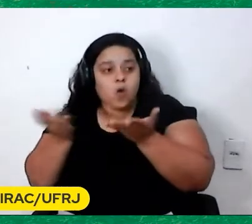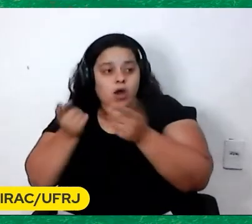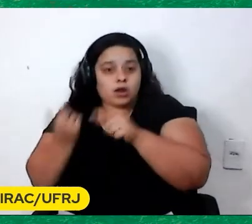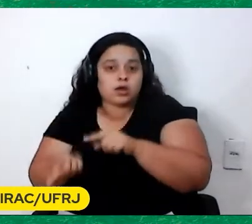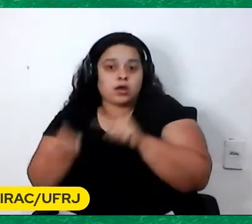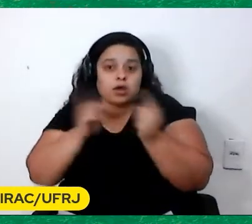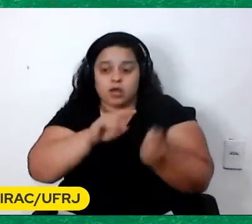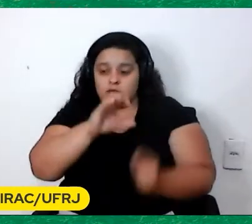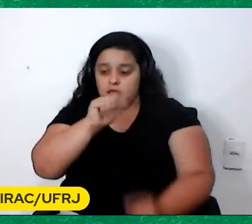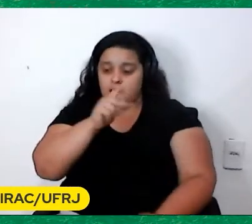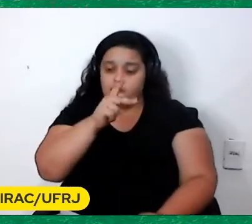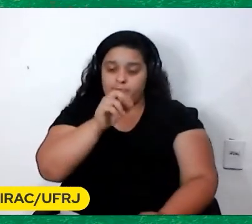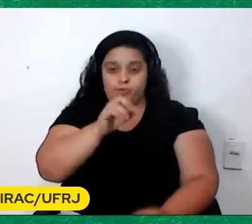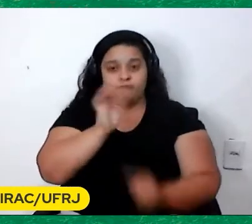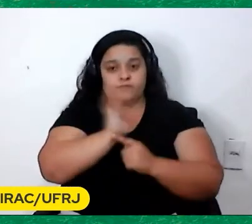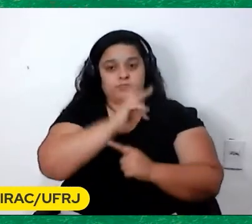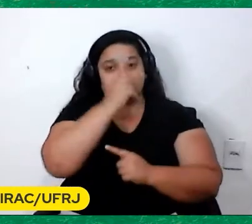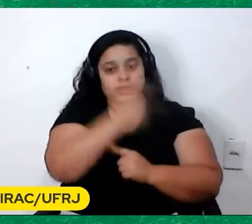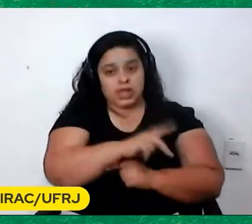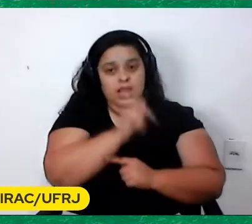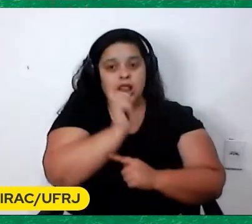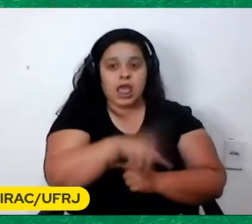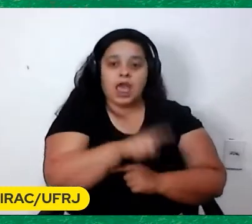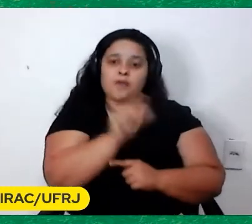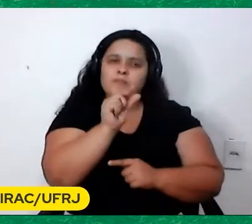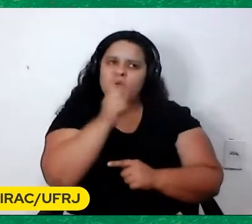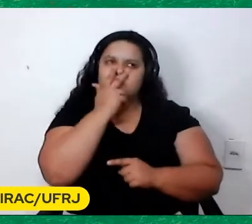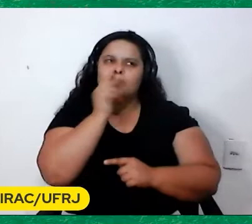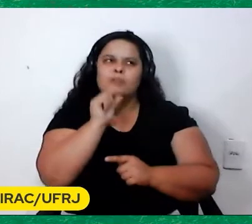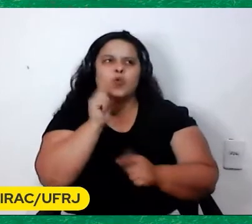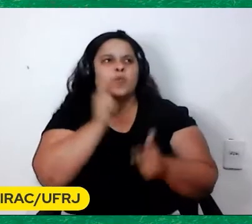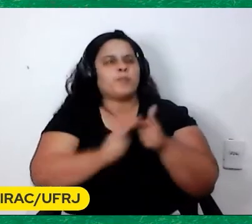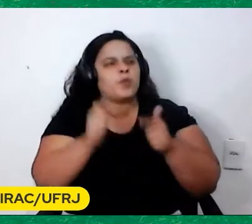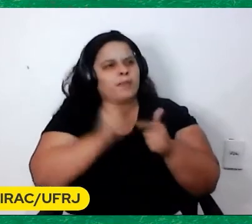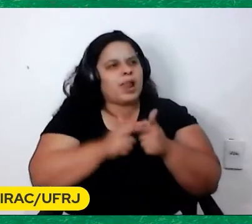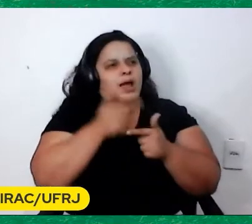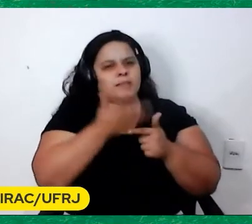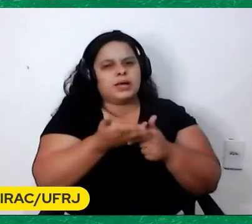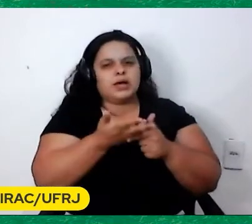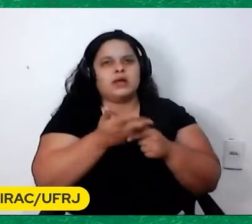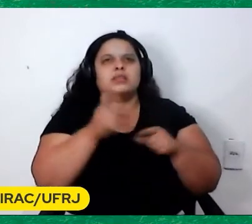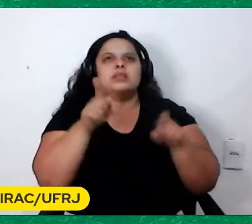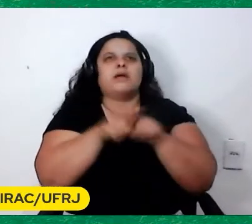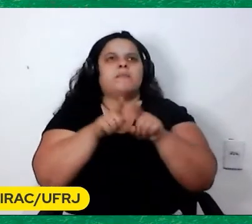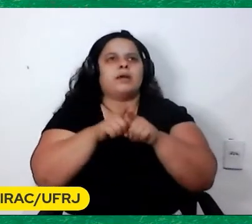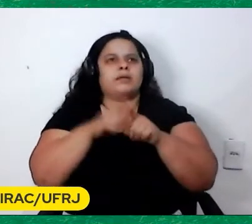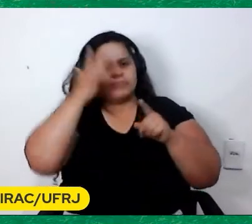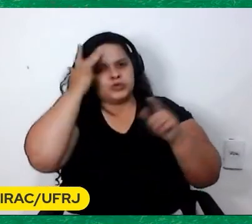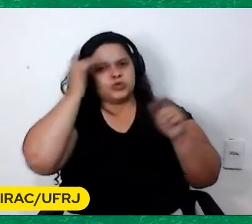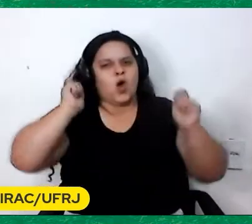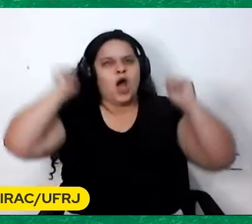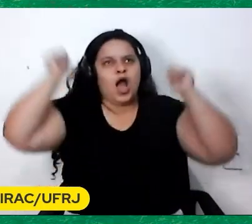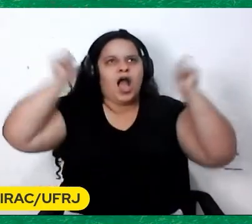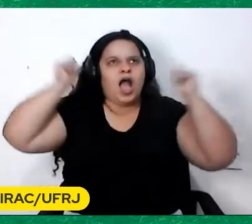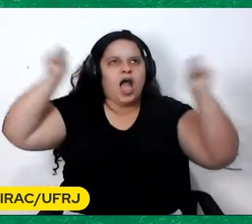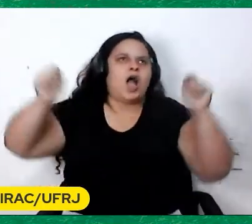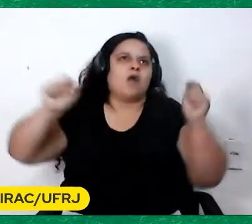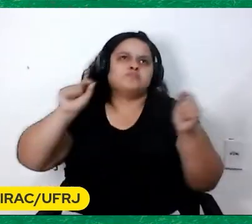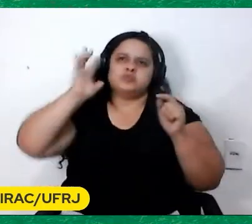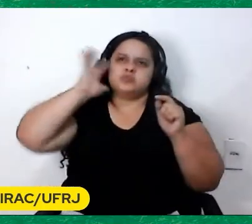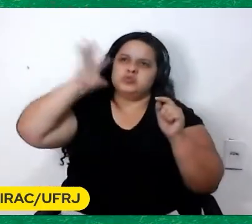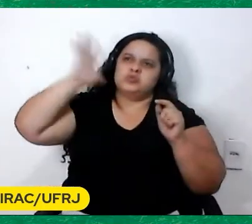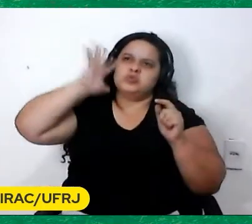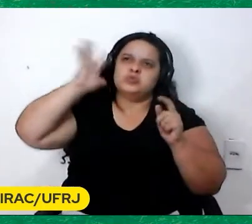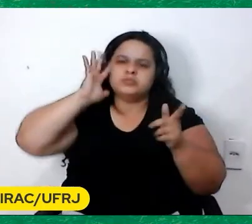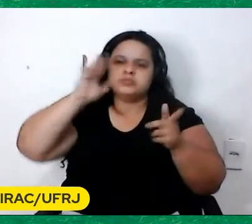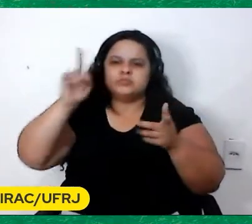futebol como um problema Fora a torcida Que era uma torcida meio louca Alienada E